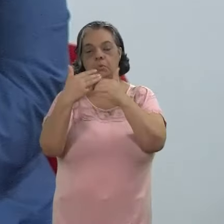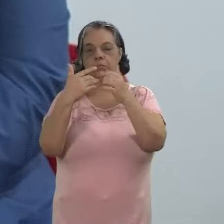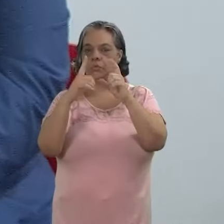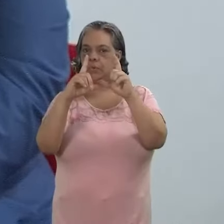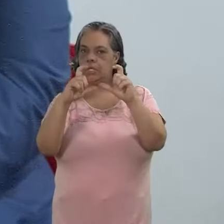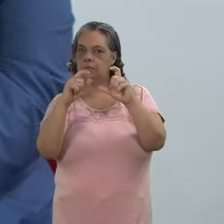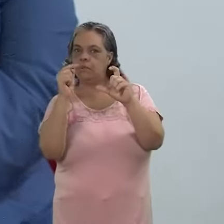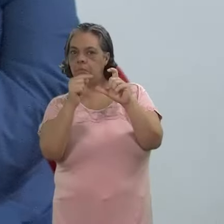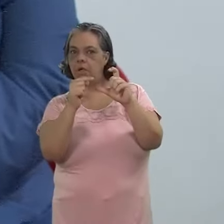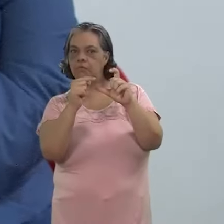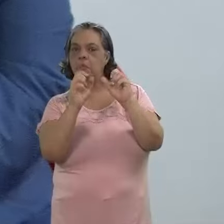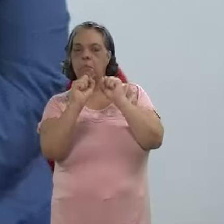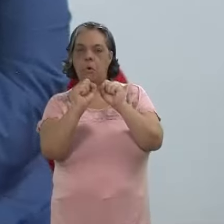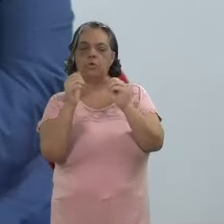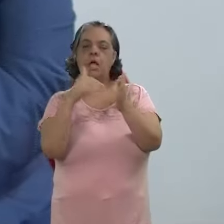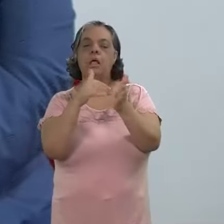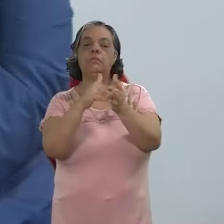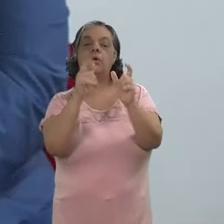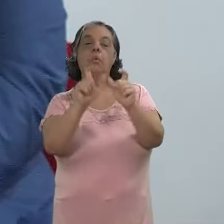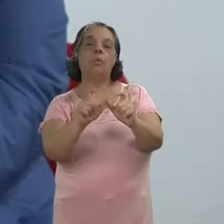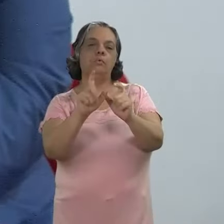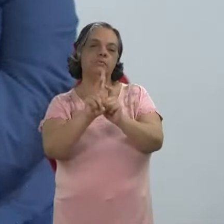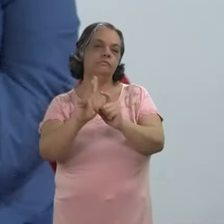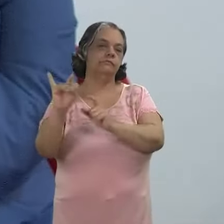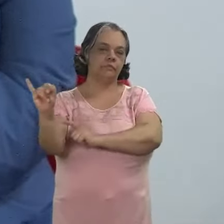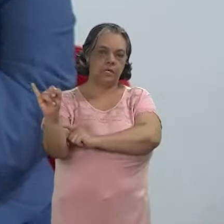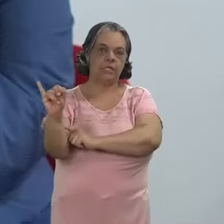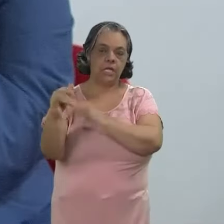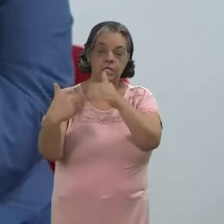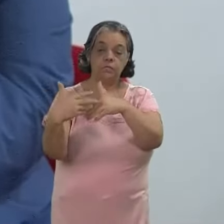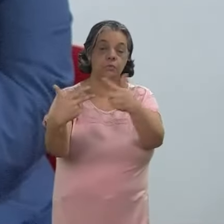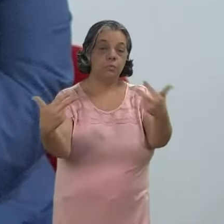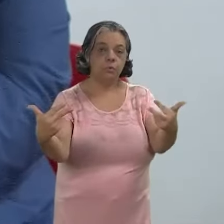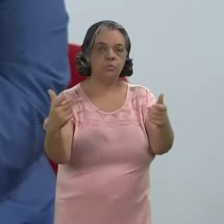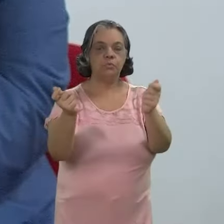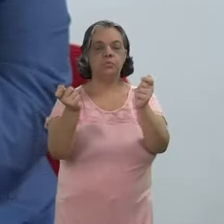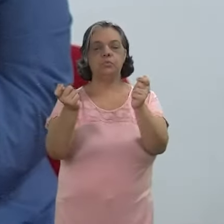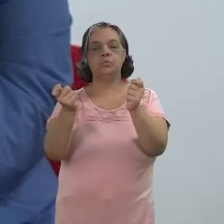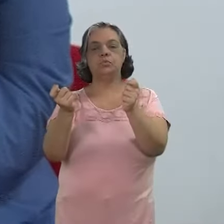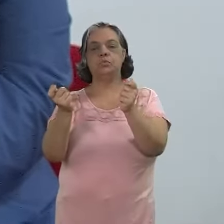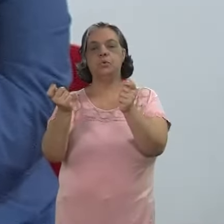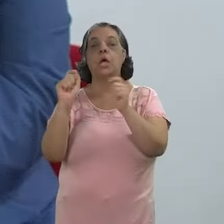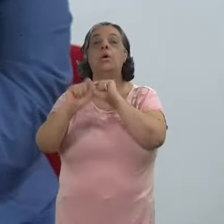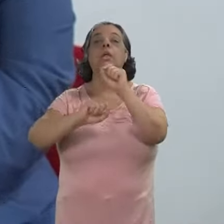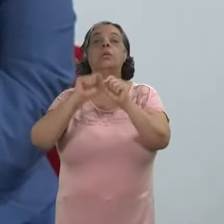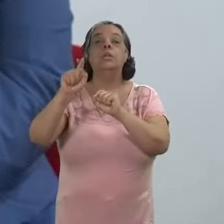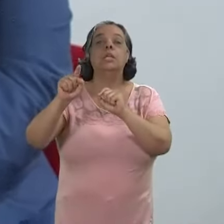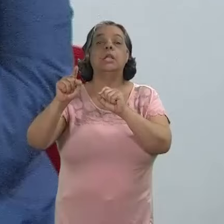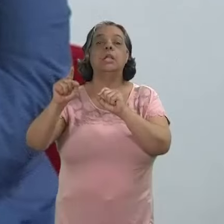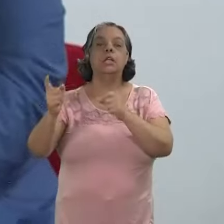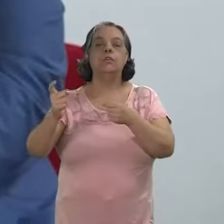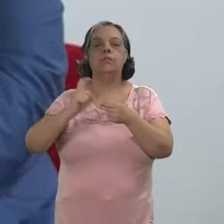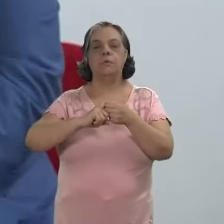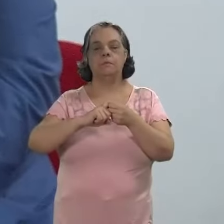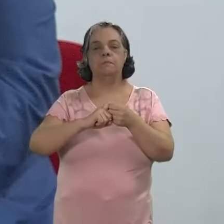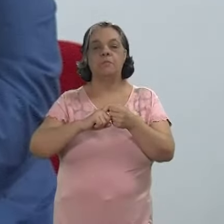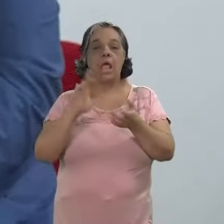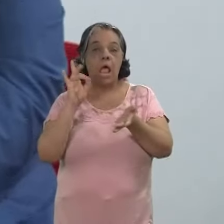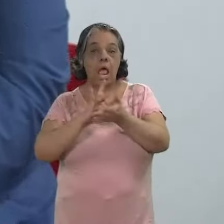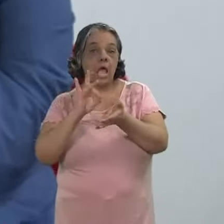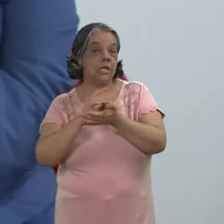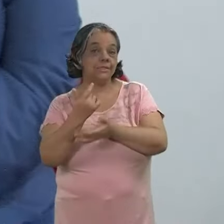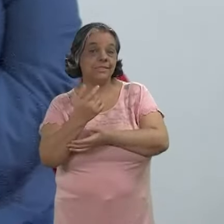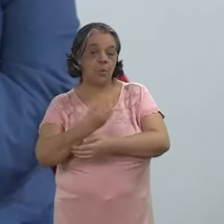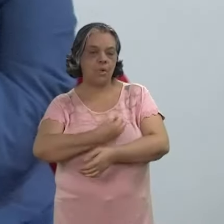dessa imagem pode ser até que ponto essa imagem esse produto aquilo que volta a Hegel